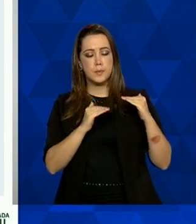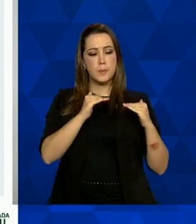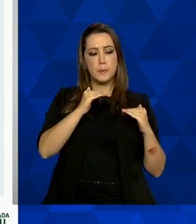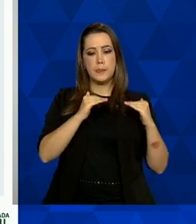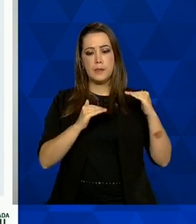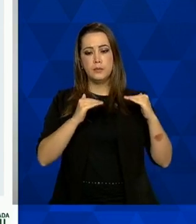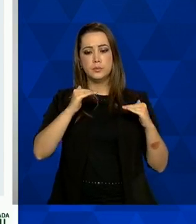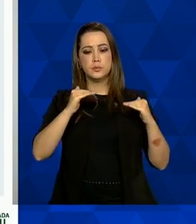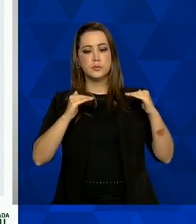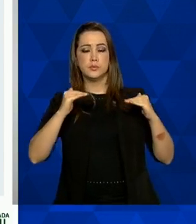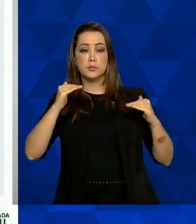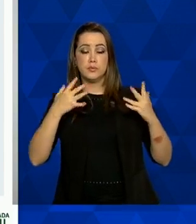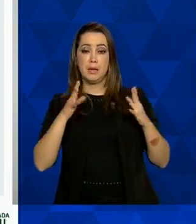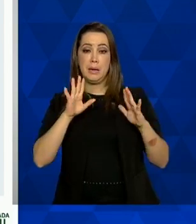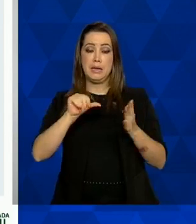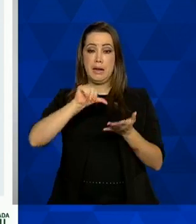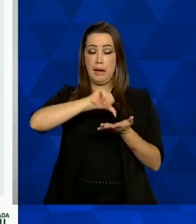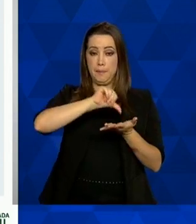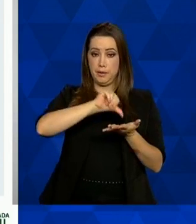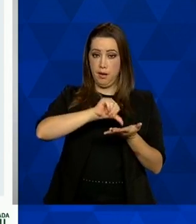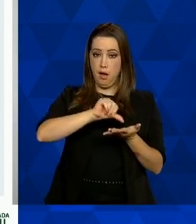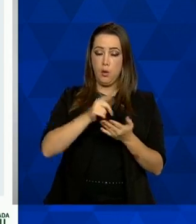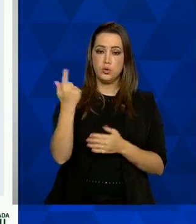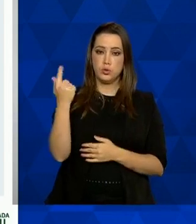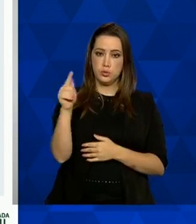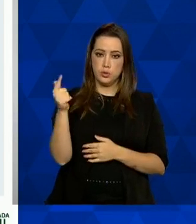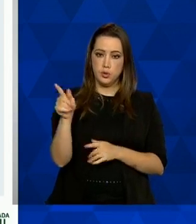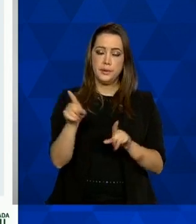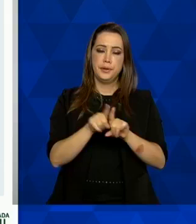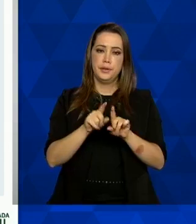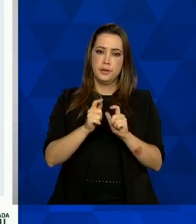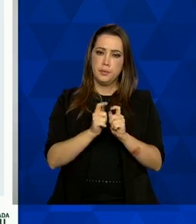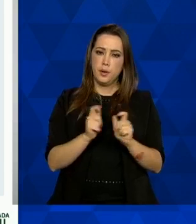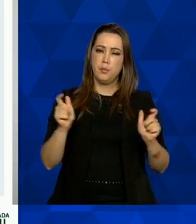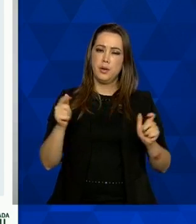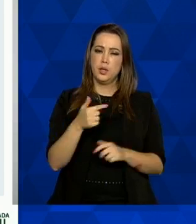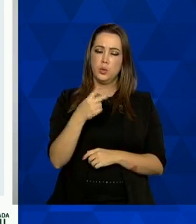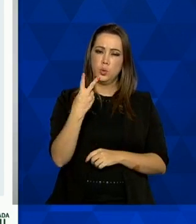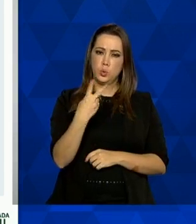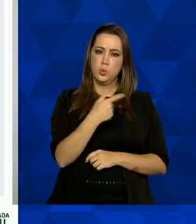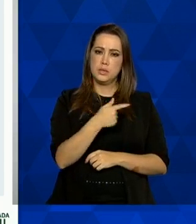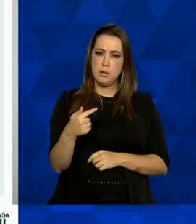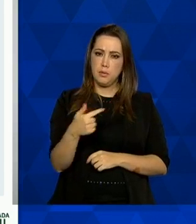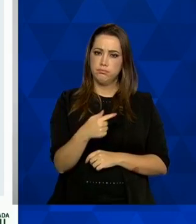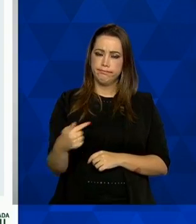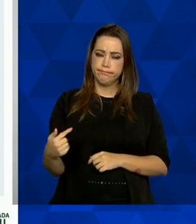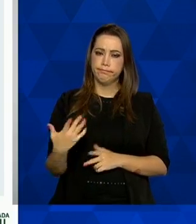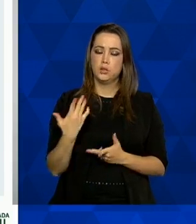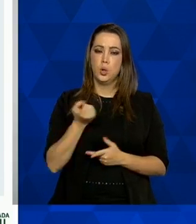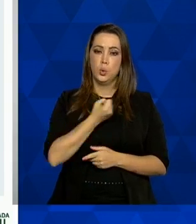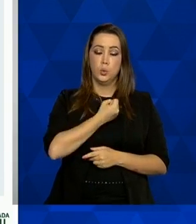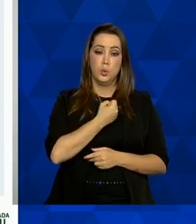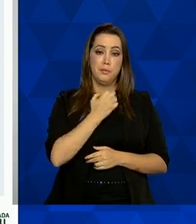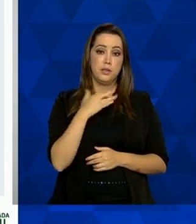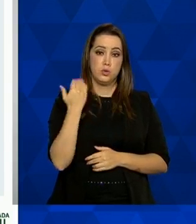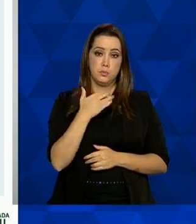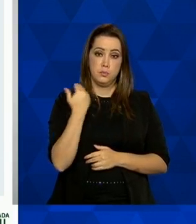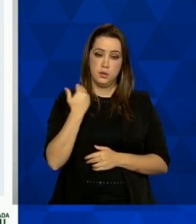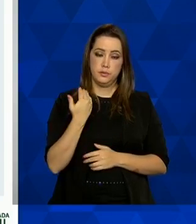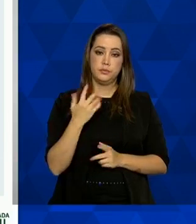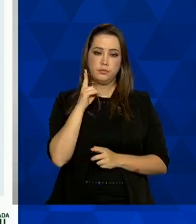região metropolitana de Goiânia tem um aumento nas últimas duas semanas com um número de óbitos ainda